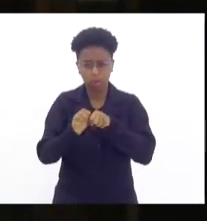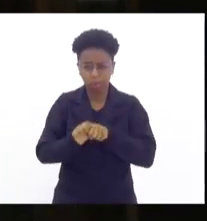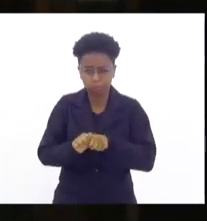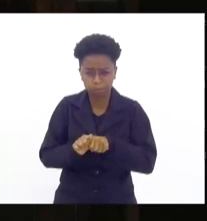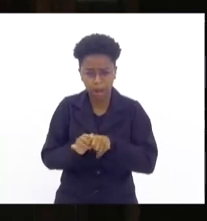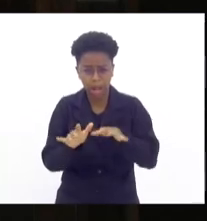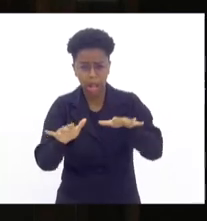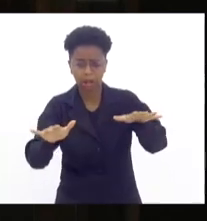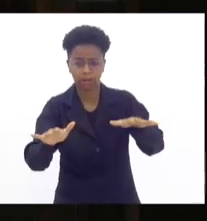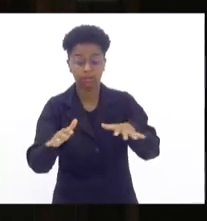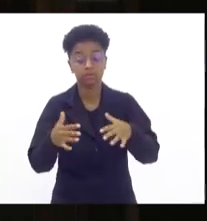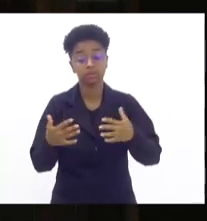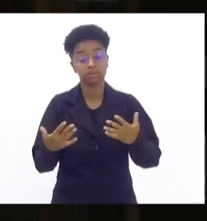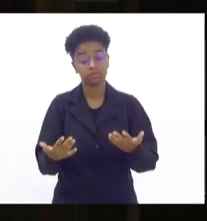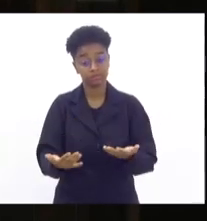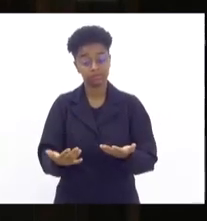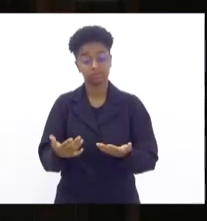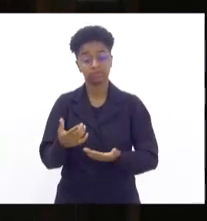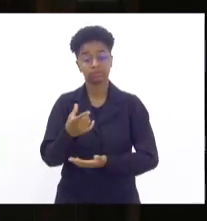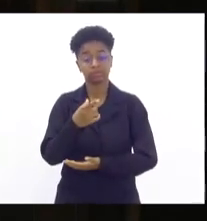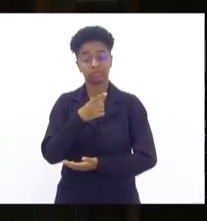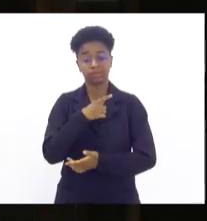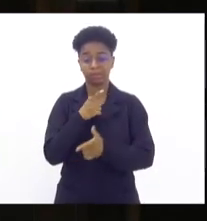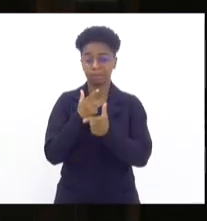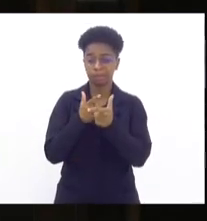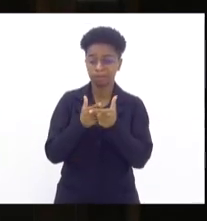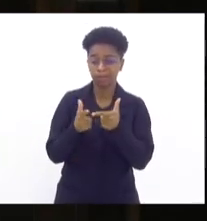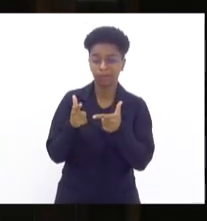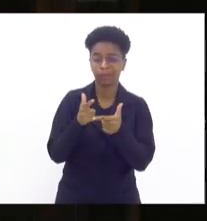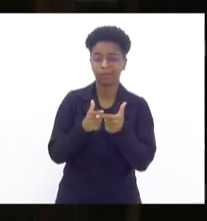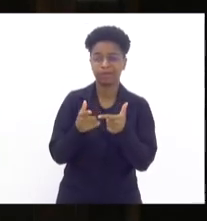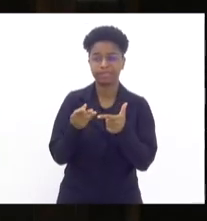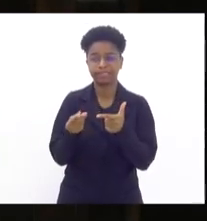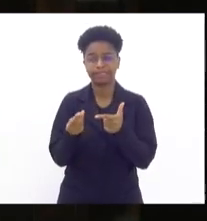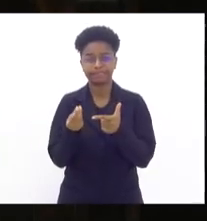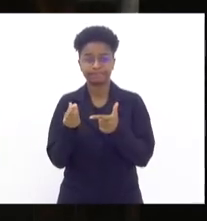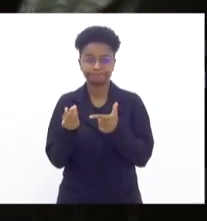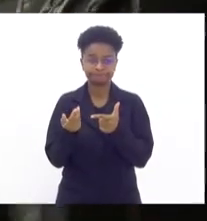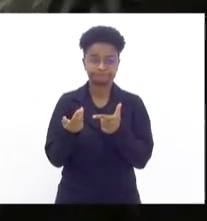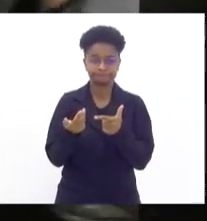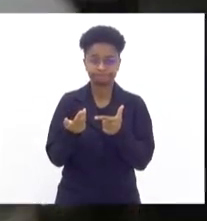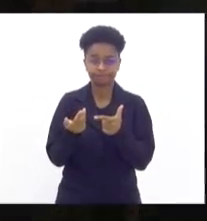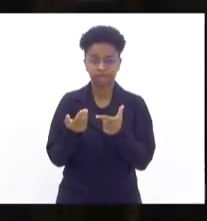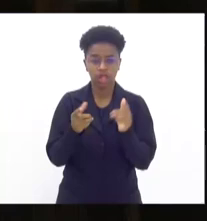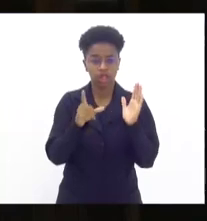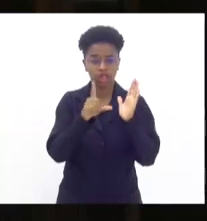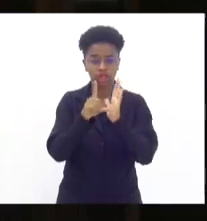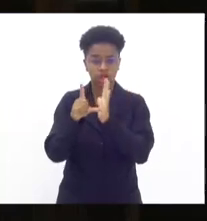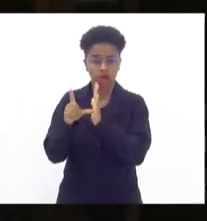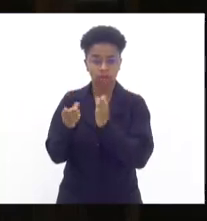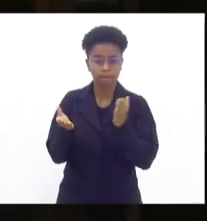nós tivemos um problema que todo o comércio ficou fechado,